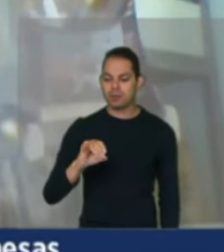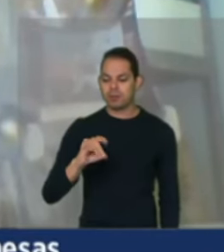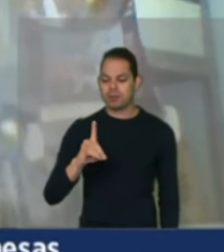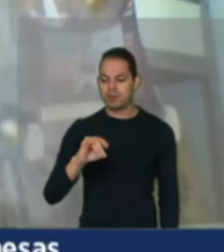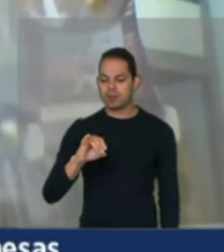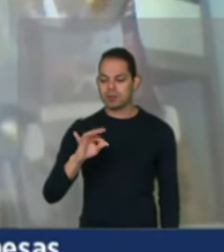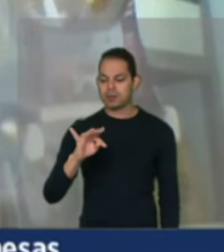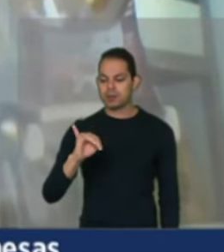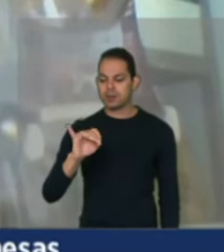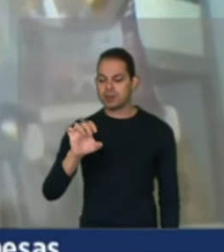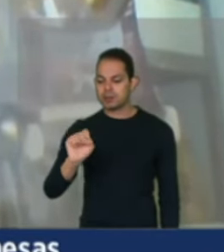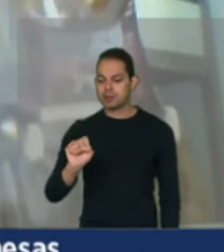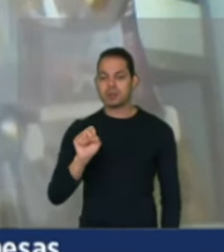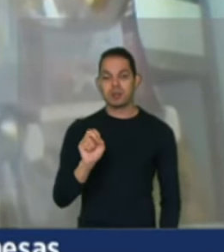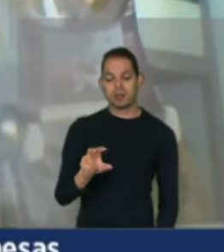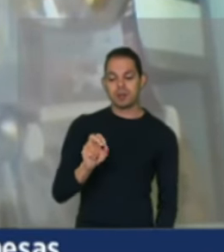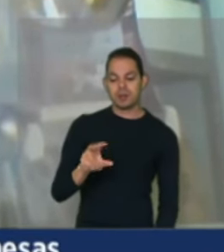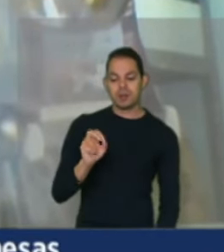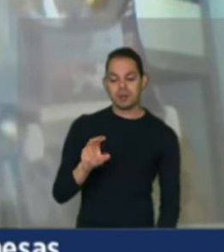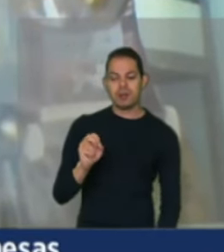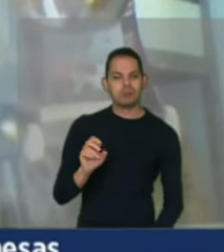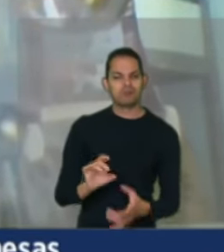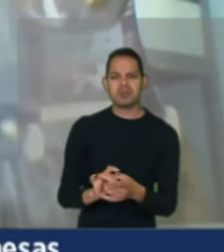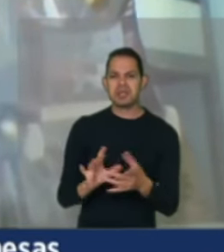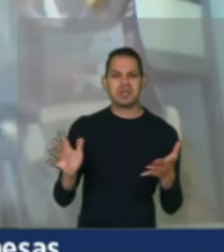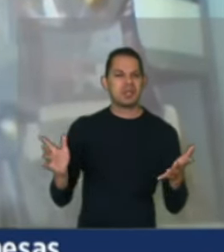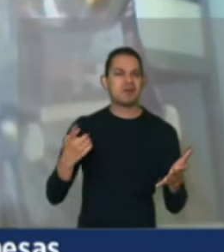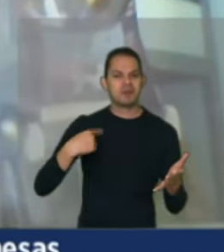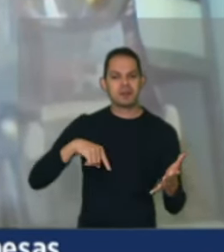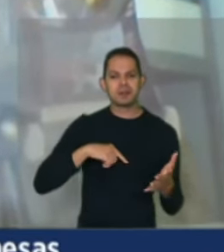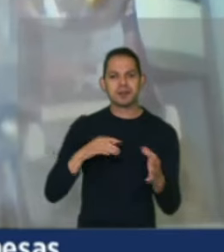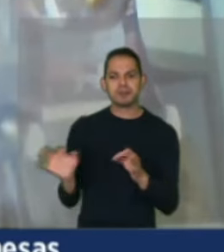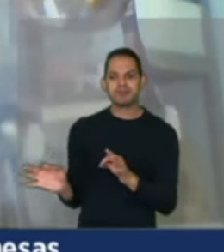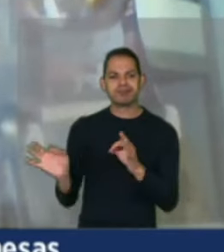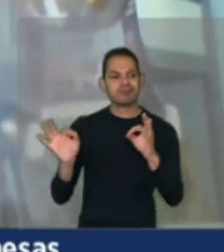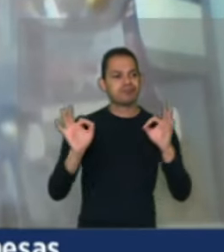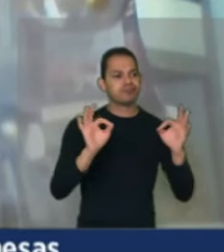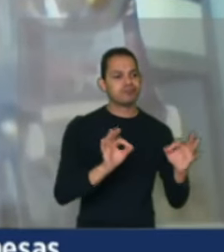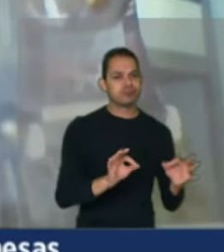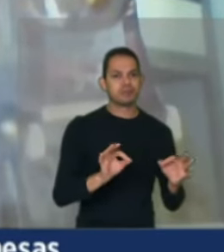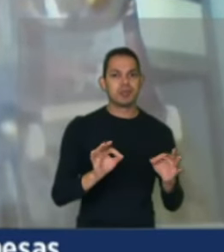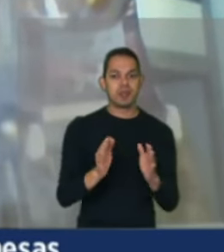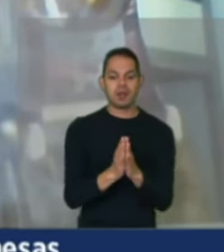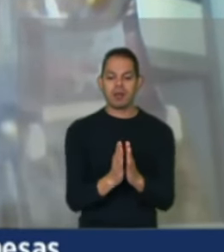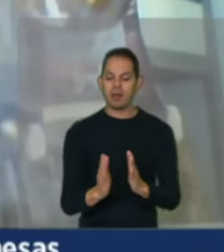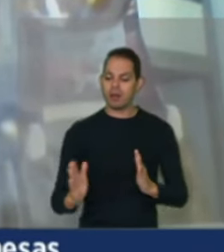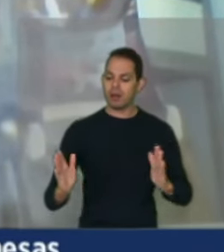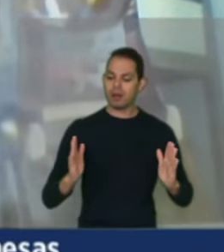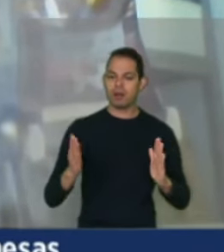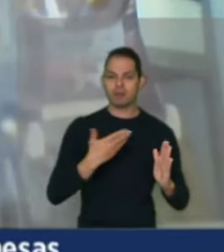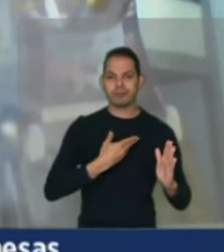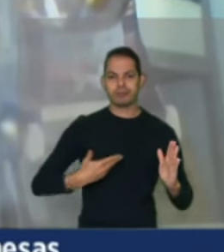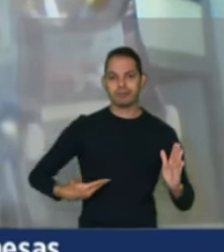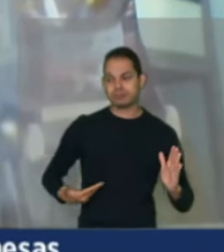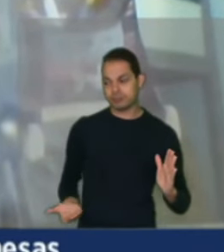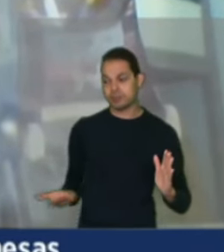como a liberação de tantos venenos que a gente vem assistindo nesse último período por esse governo.